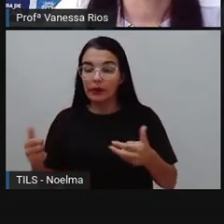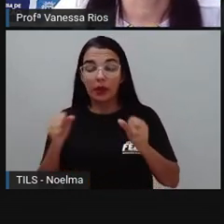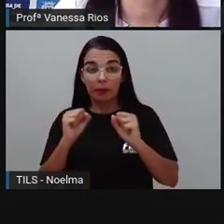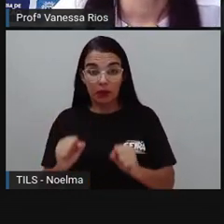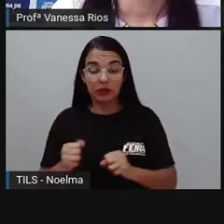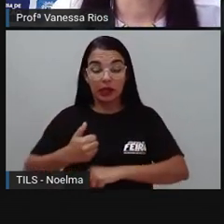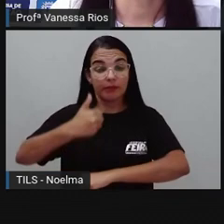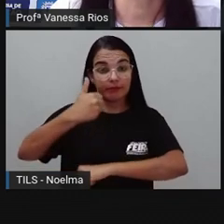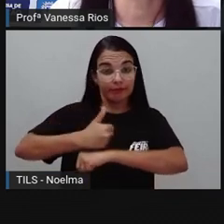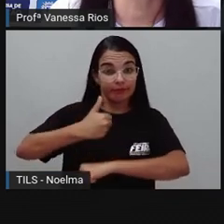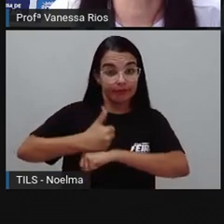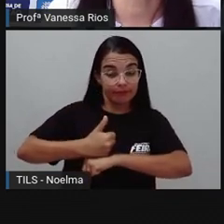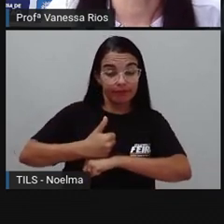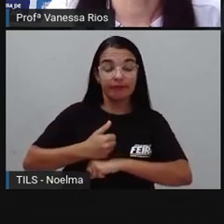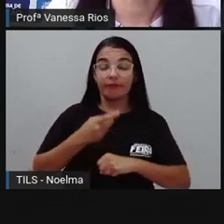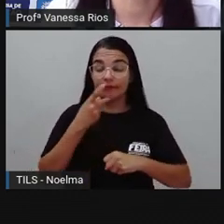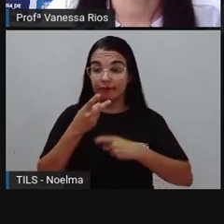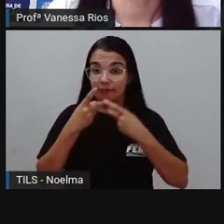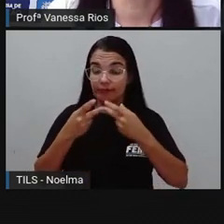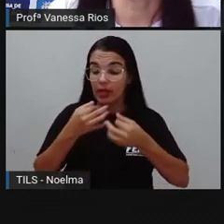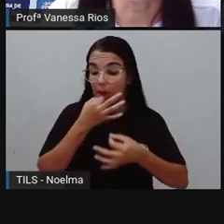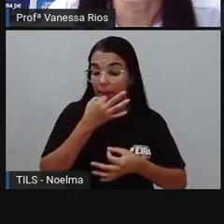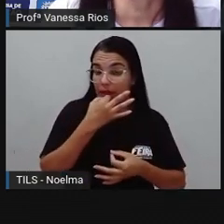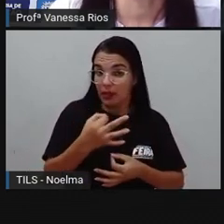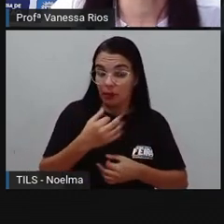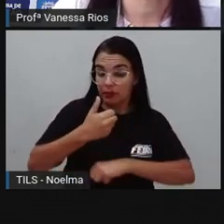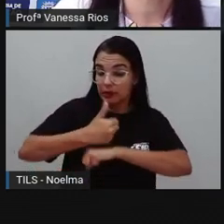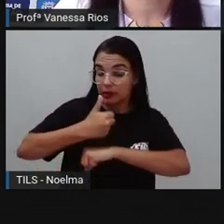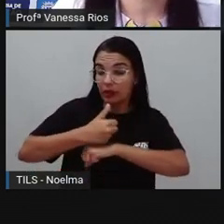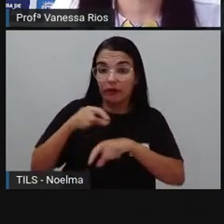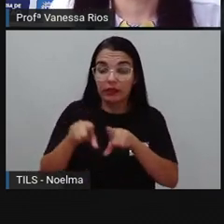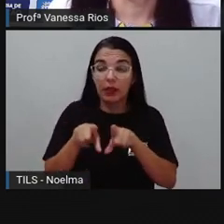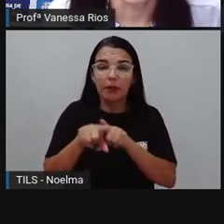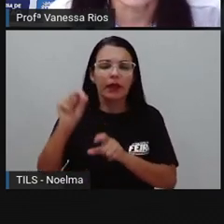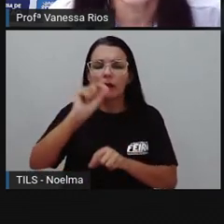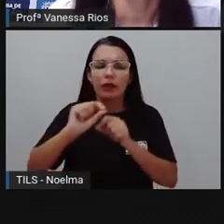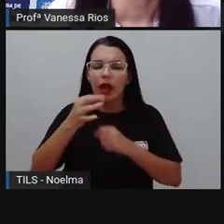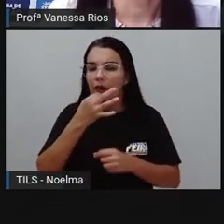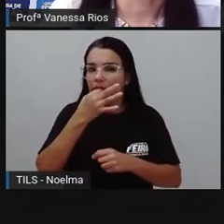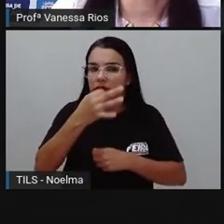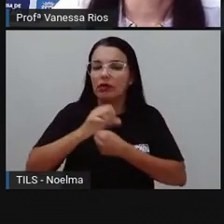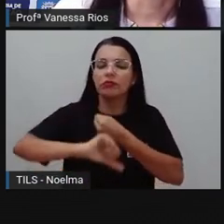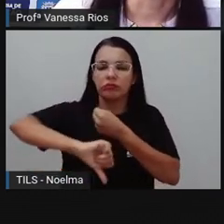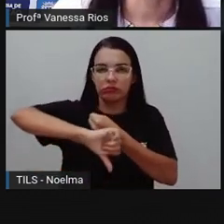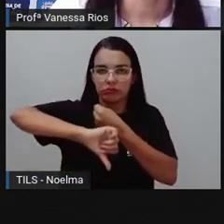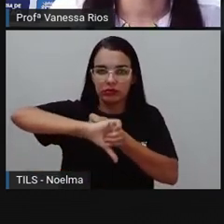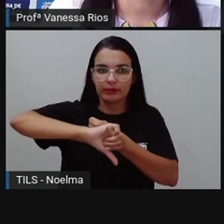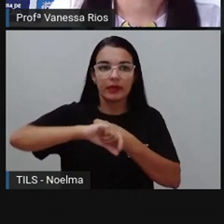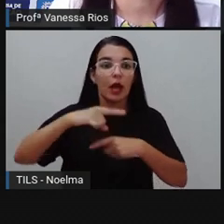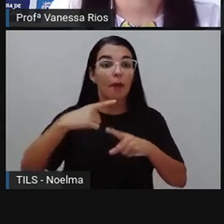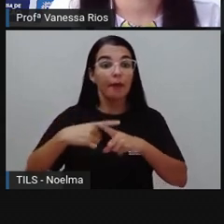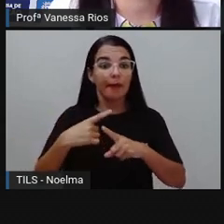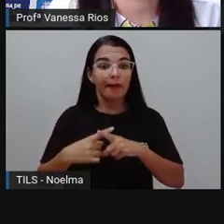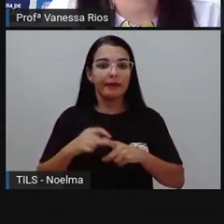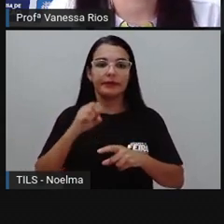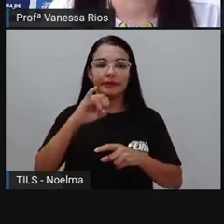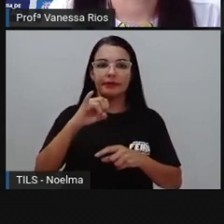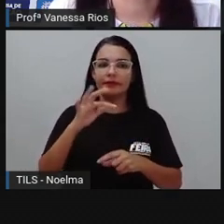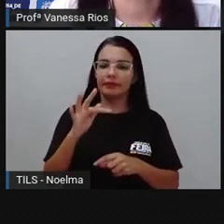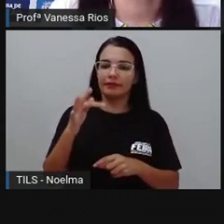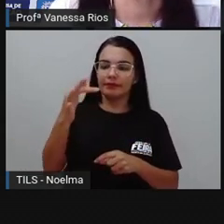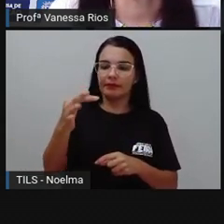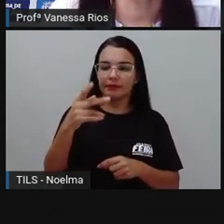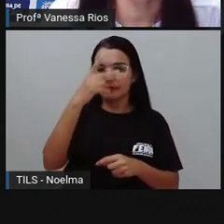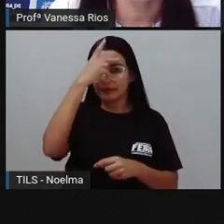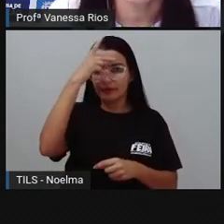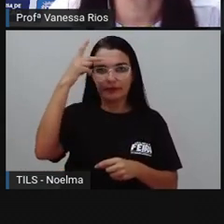negativos. A emissão de opinião, para que a partir disso, o leitor ou as pessoas que têm ali